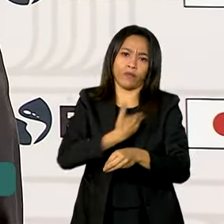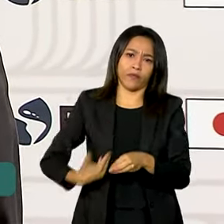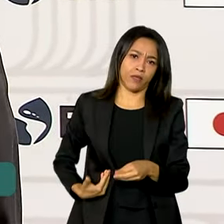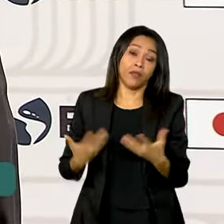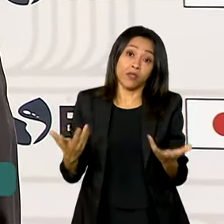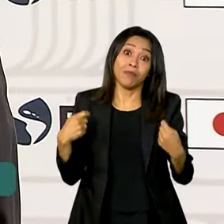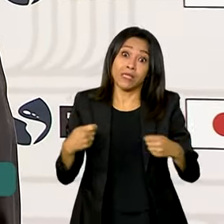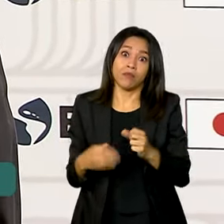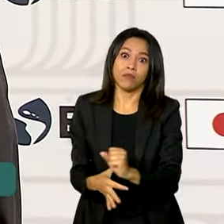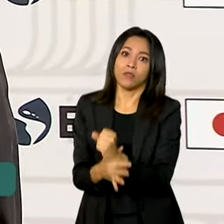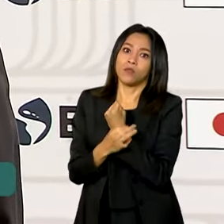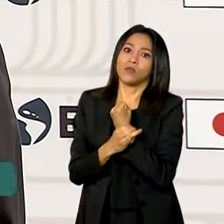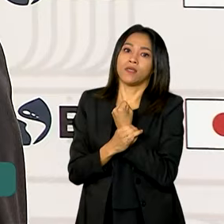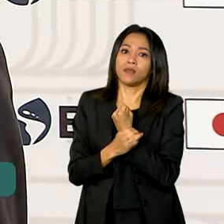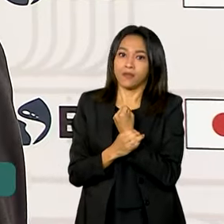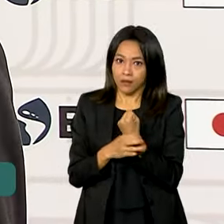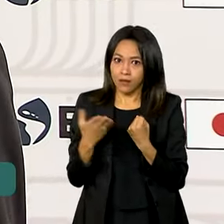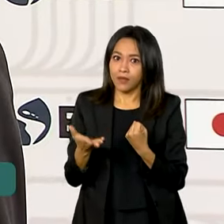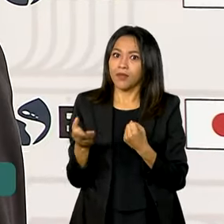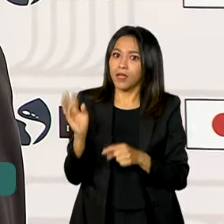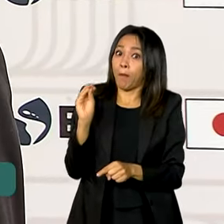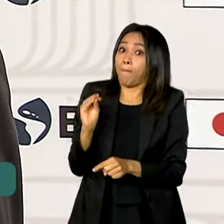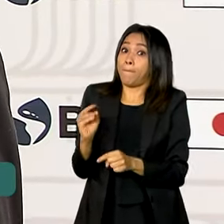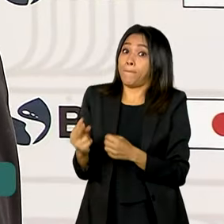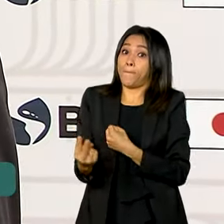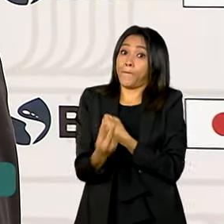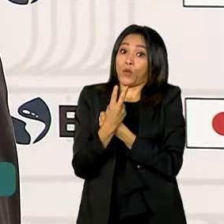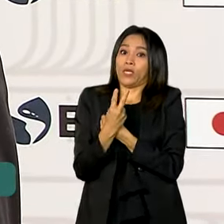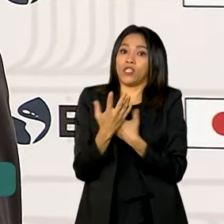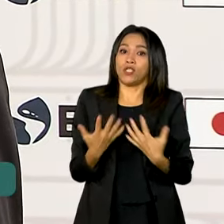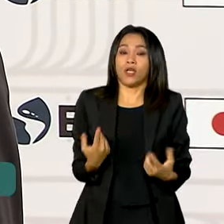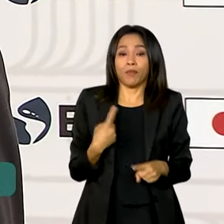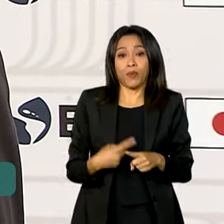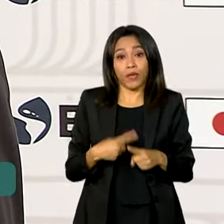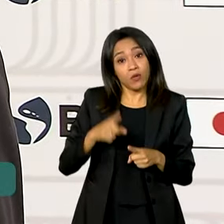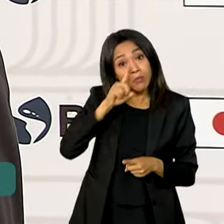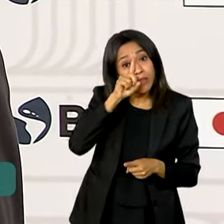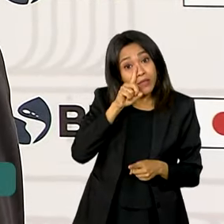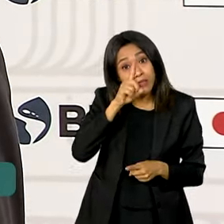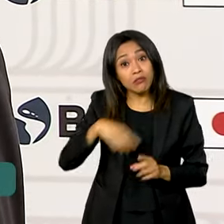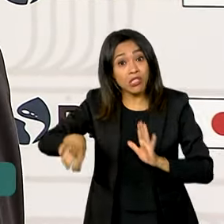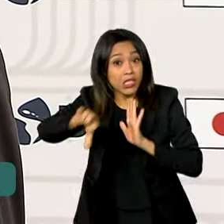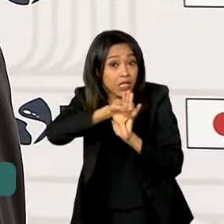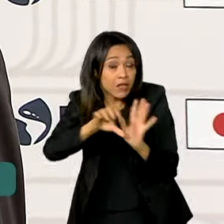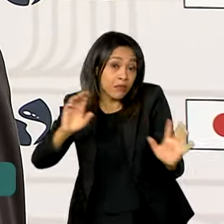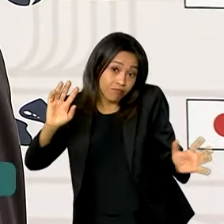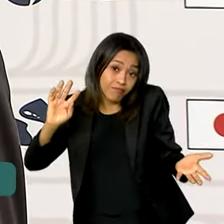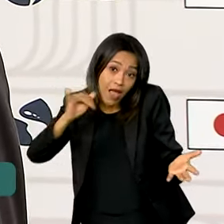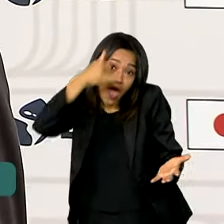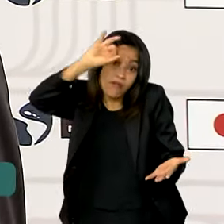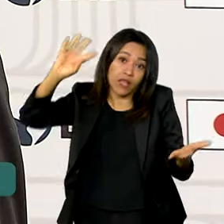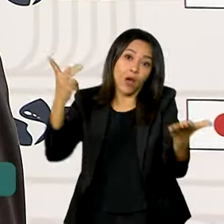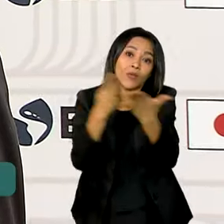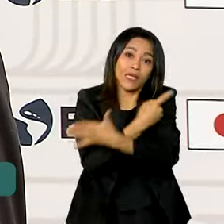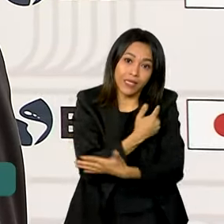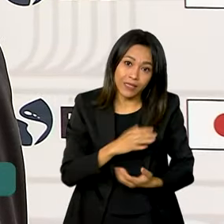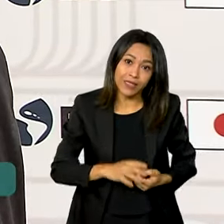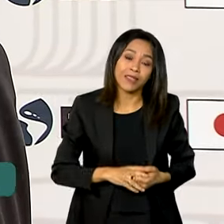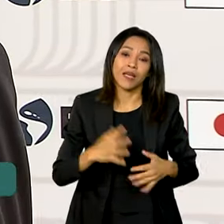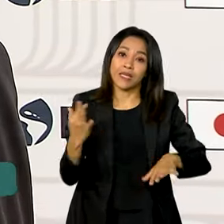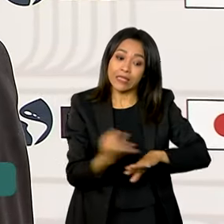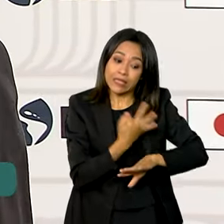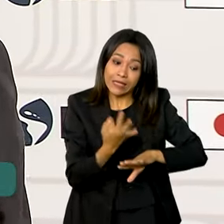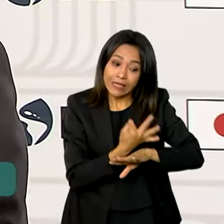a proteção e a resiliência cibernética. A proteção é evitar que os incidentes cibernéticos aconteçam. A resiliência é a capacidade de restabelecer